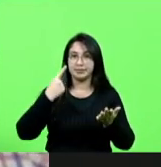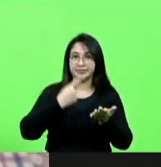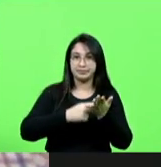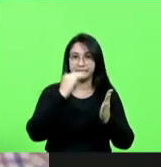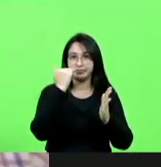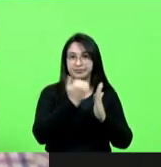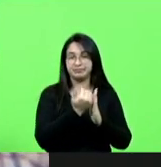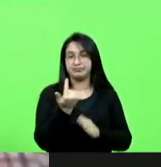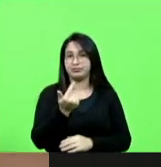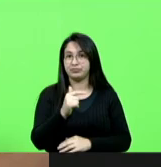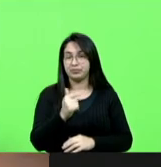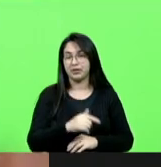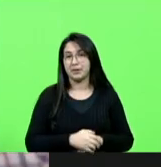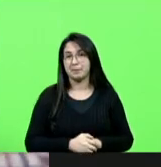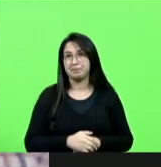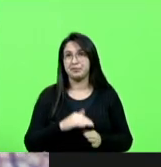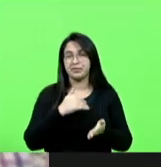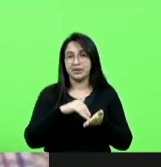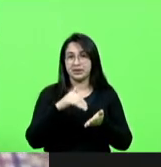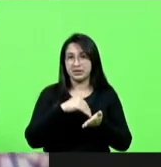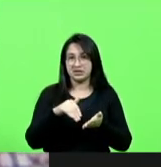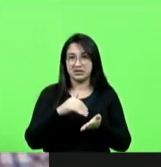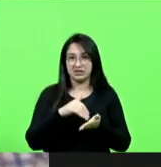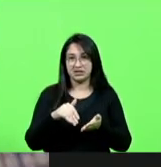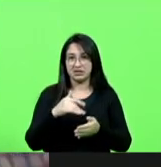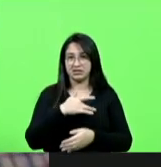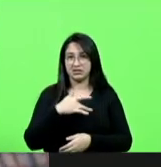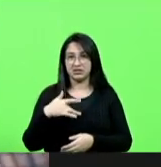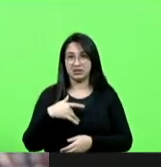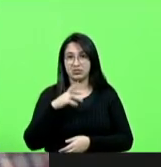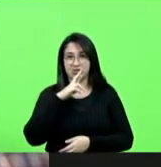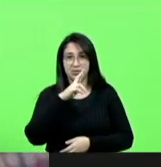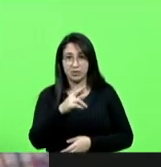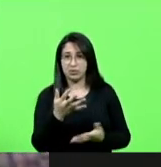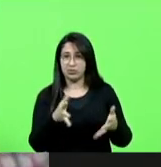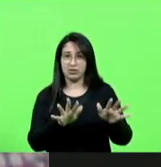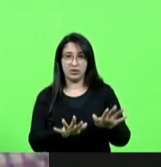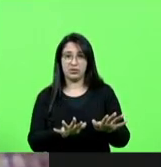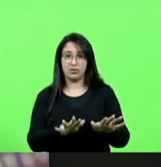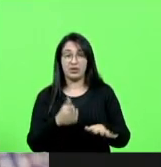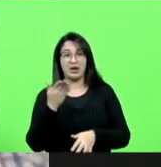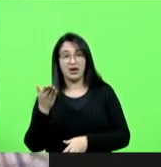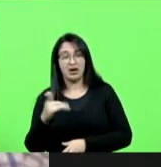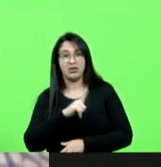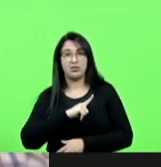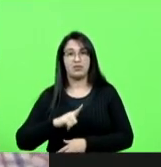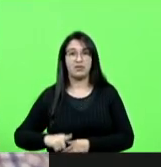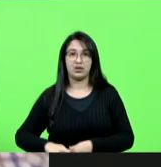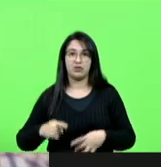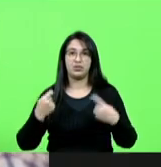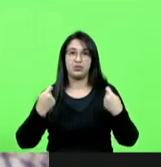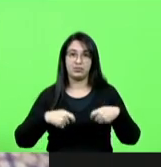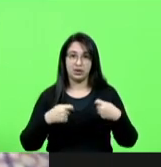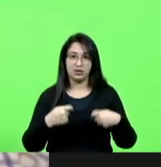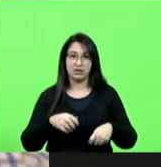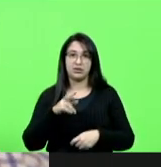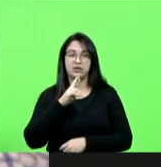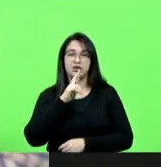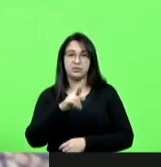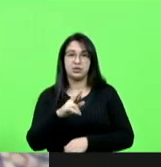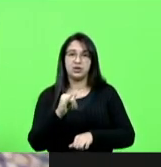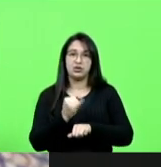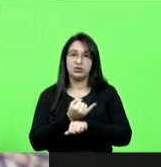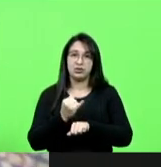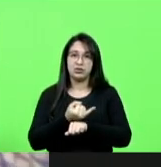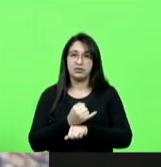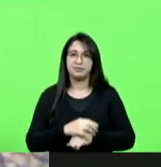secretário de saúde eu nem quero responder eu quero que o governador Carlos Moisés responda Joinville o que é que